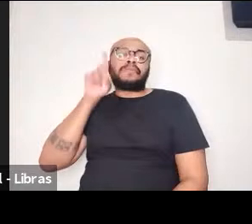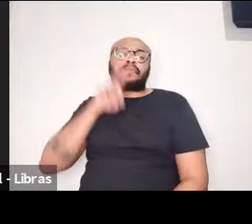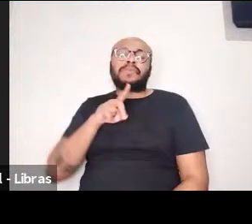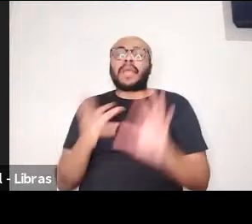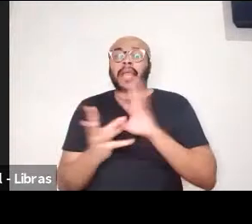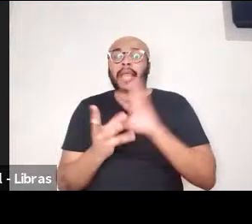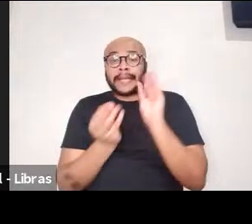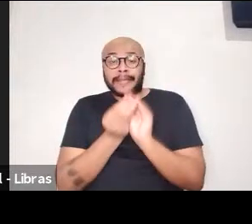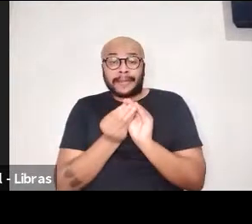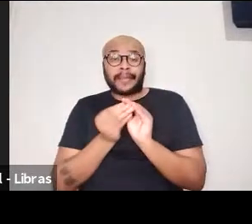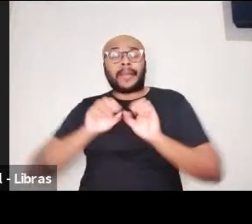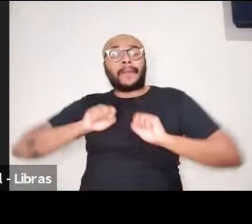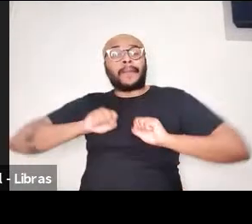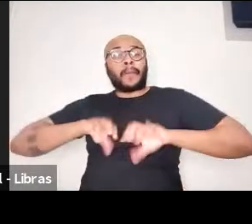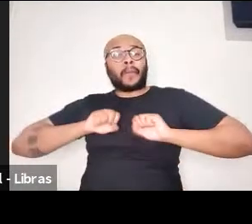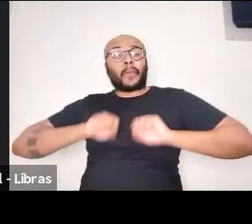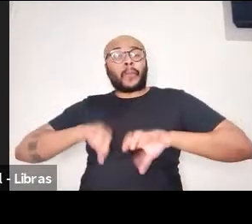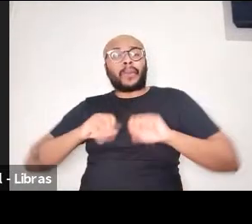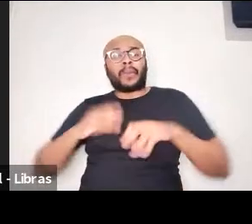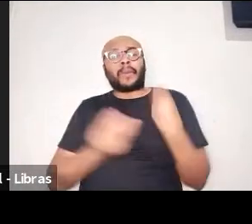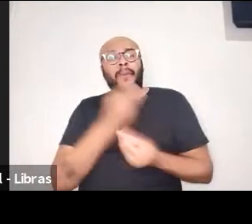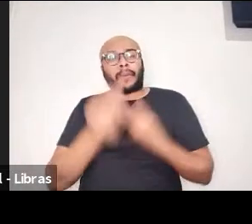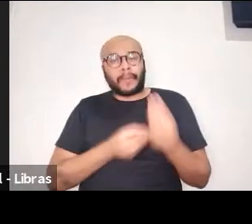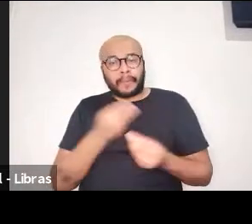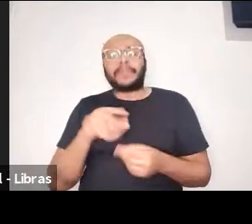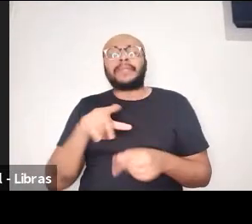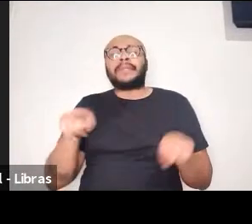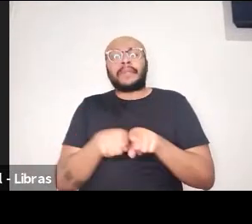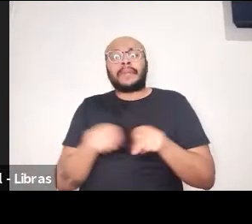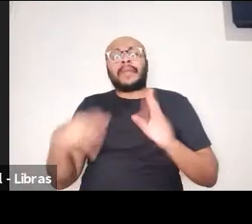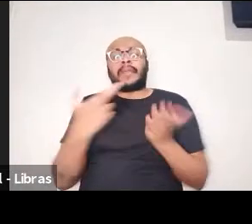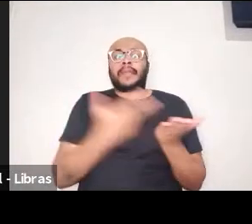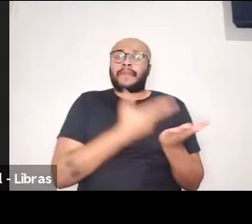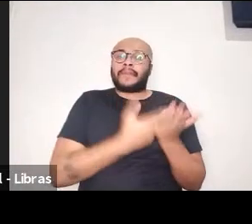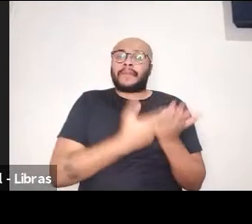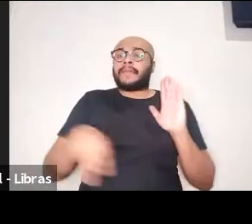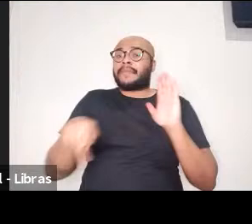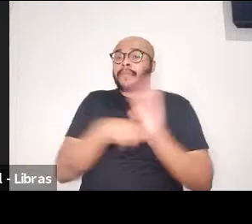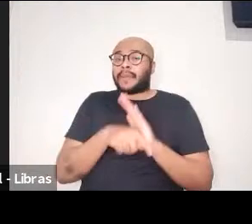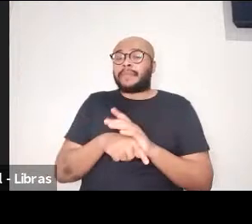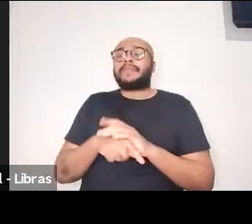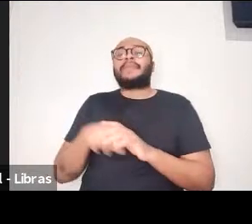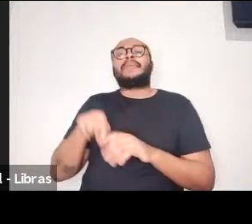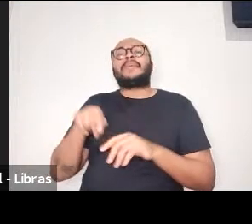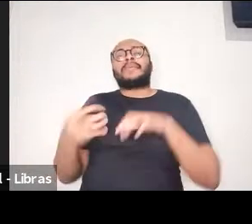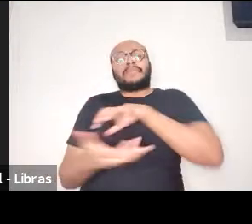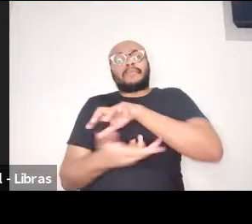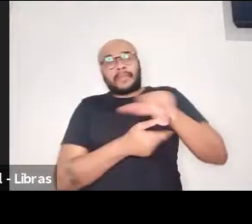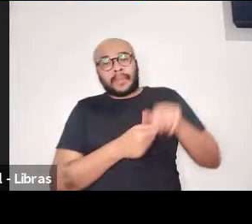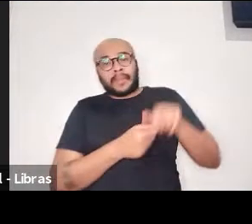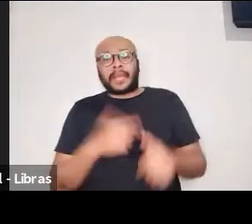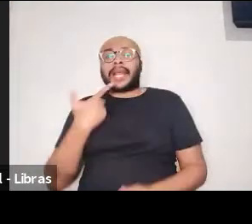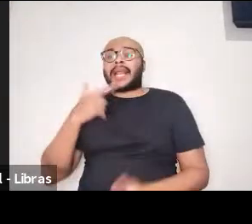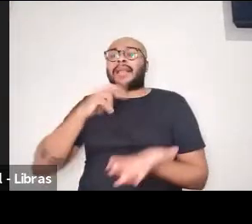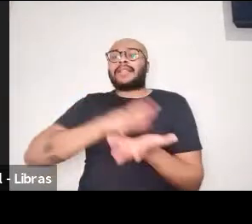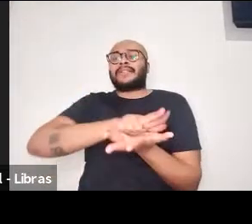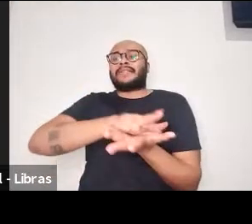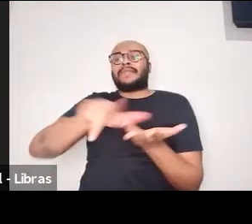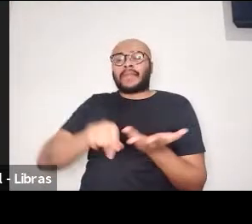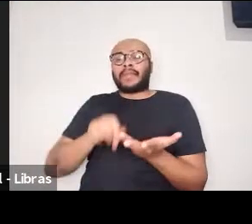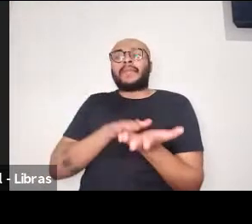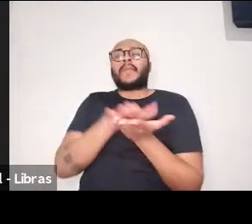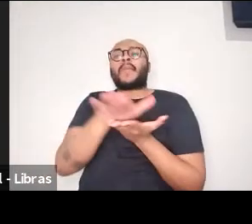Educativas, um periódico internacional e multilingue, publicado pela Arizona State